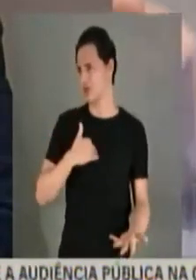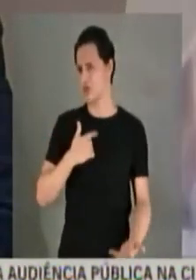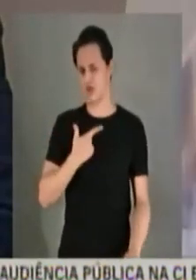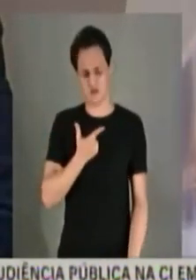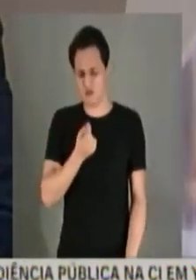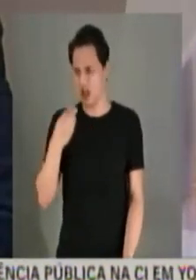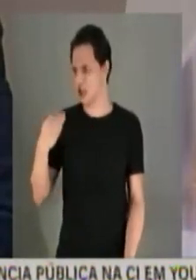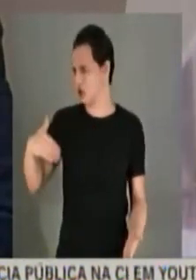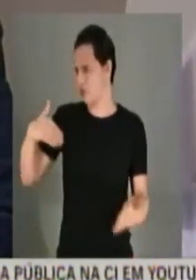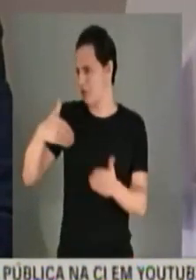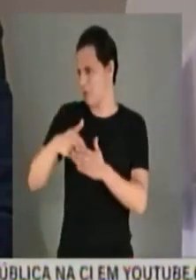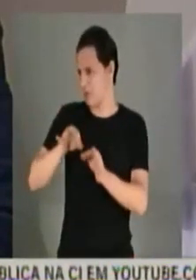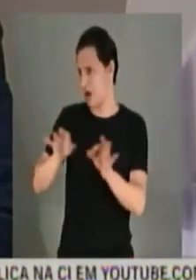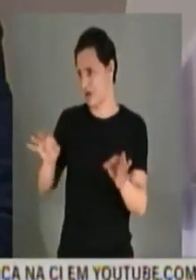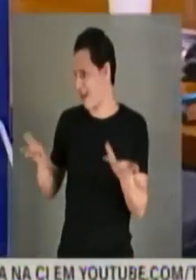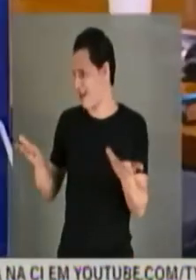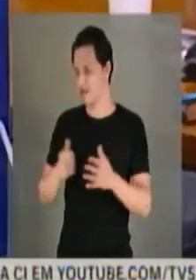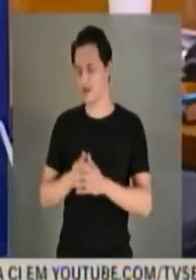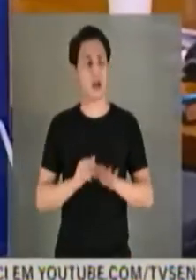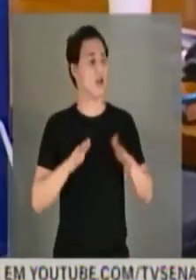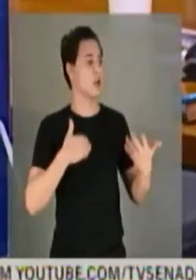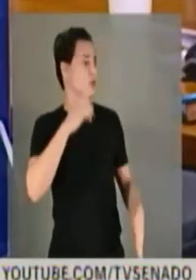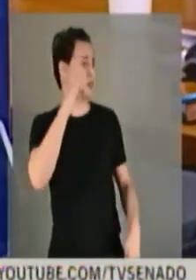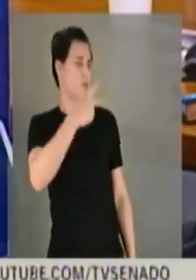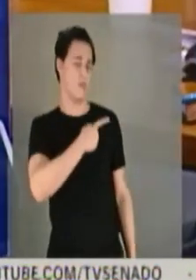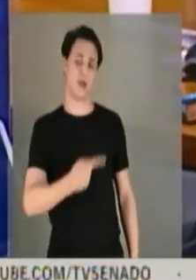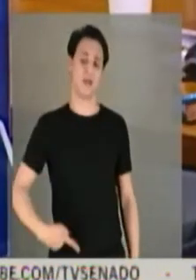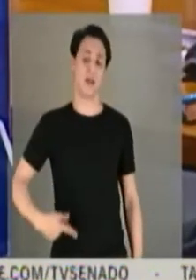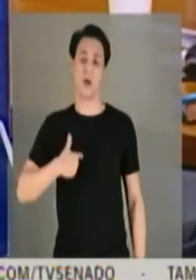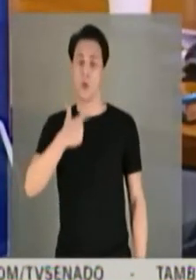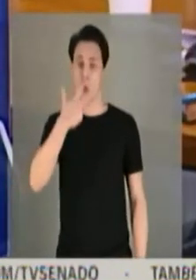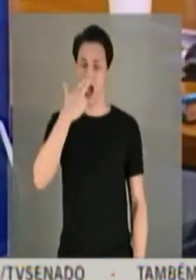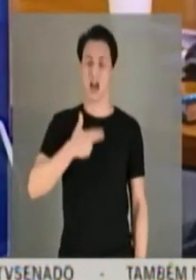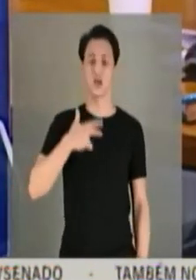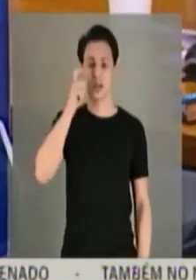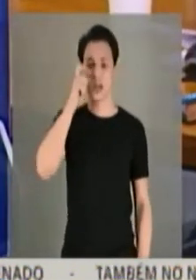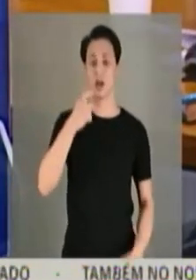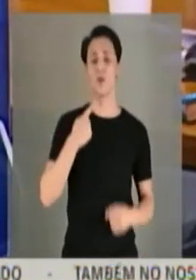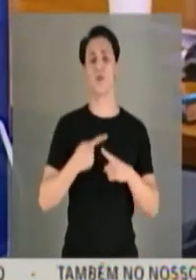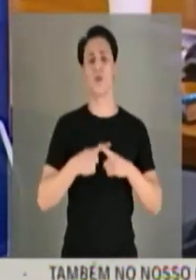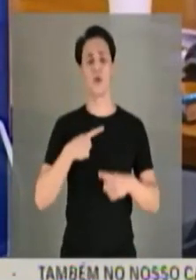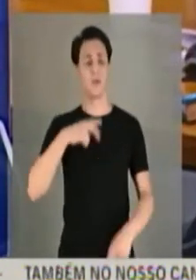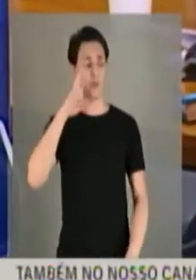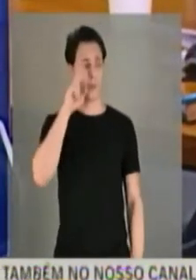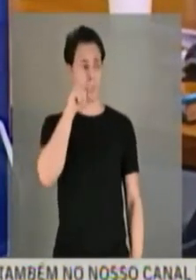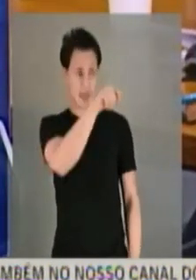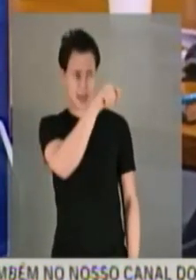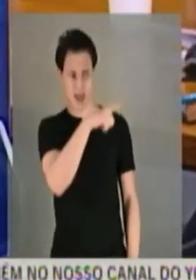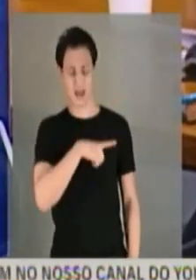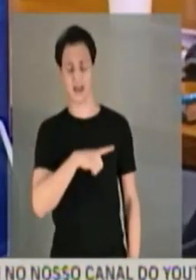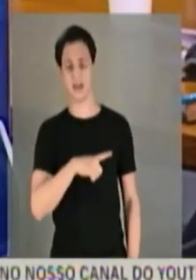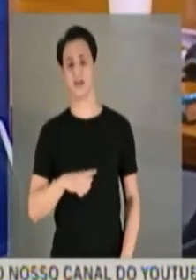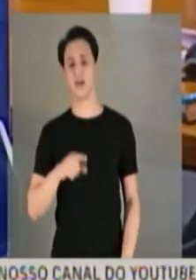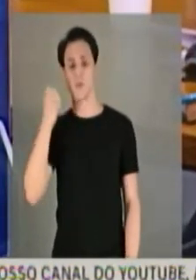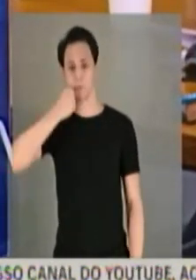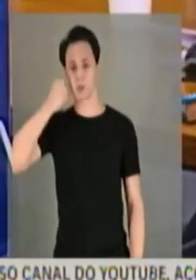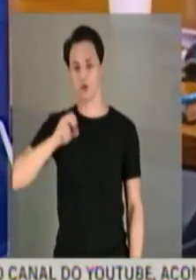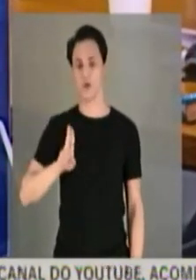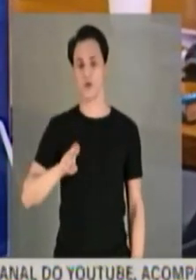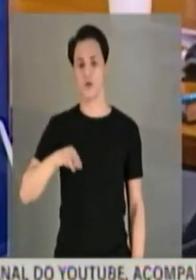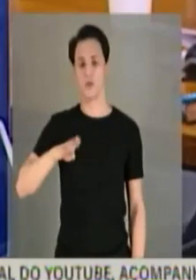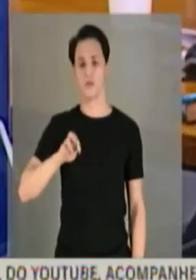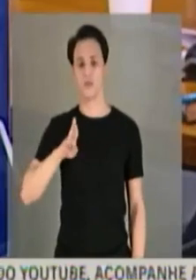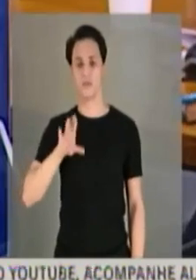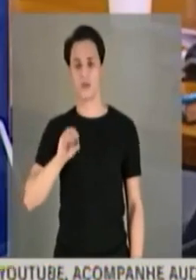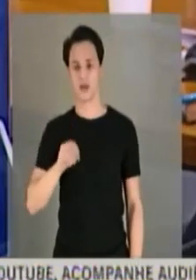20 processos de controle externo. Então, senhor presidente, eu acho interessante essa informação, porque o senador Humberto está fazendo uma linha, está numa linha de